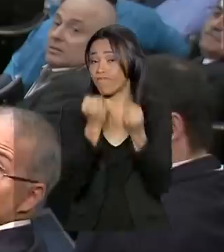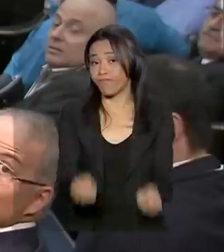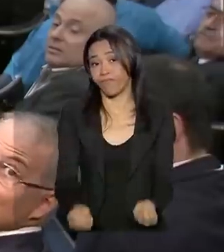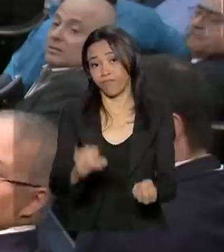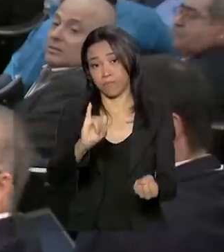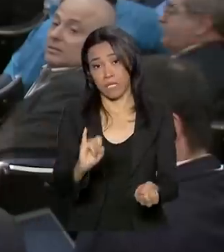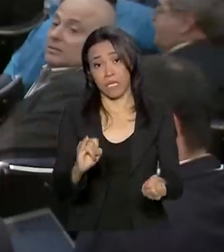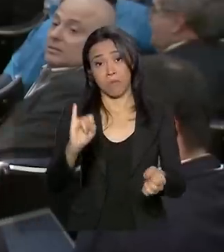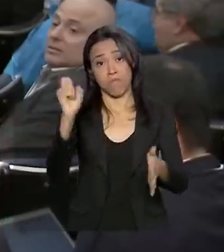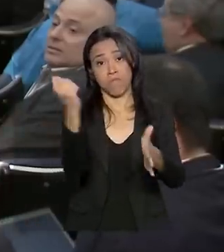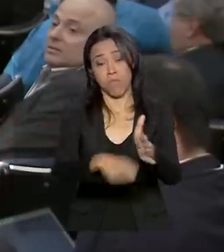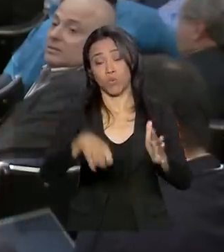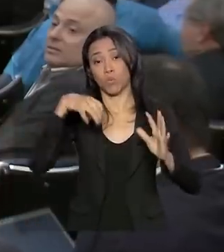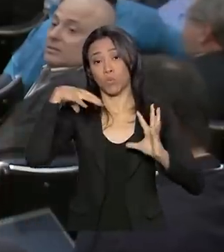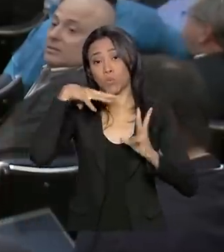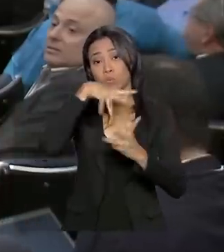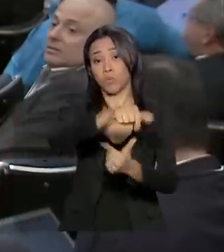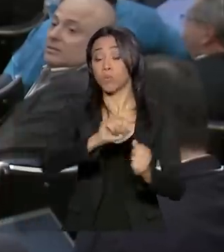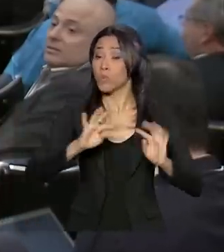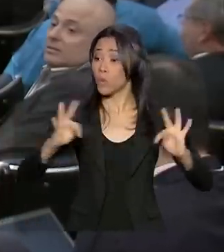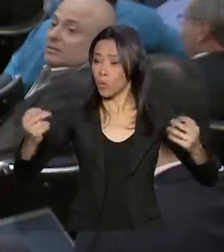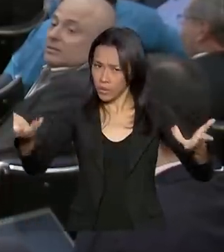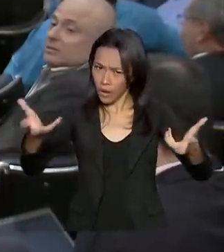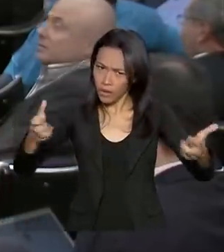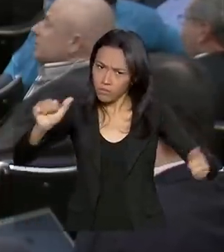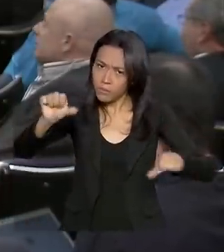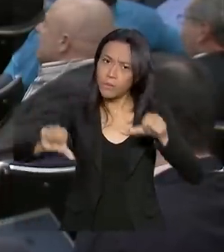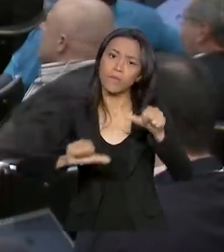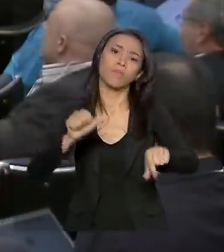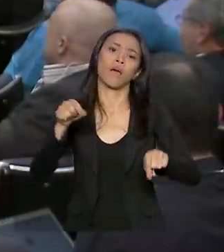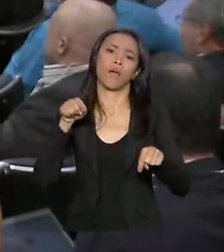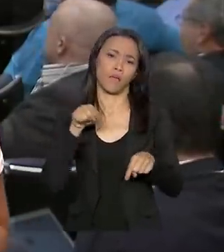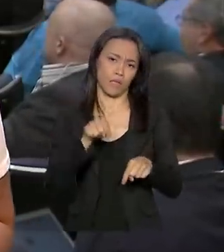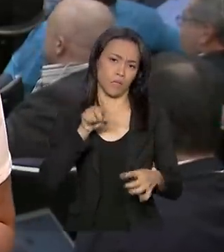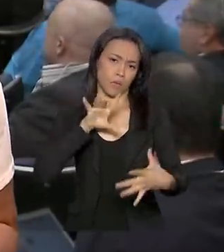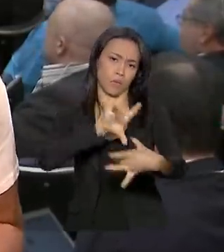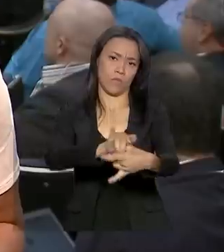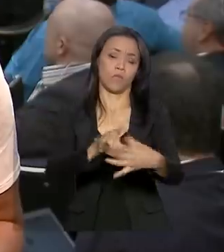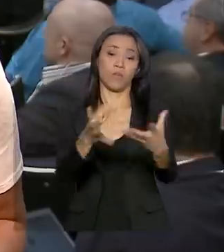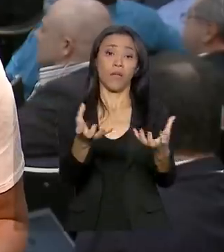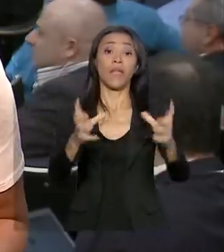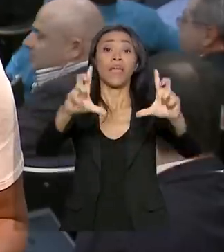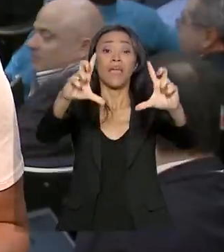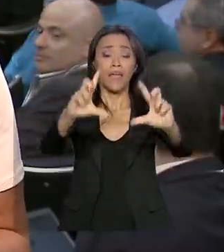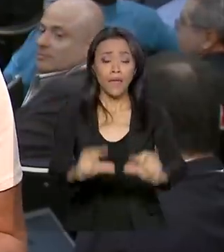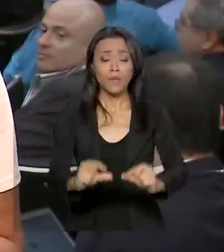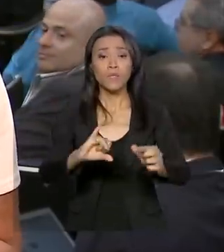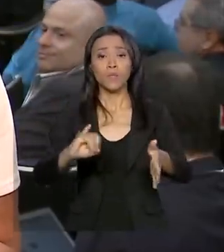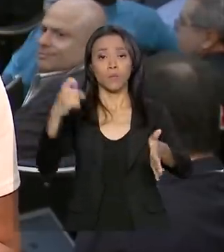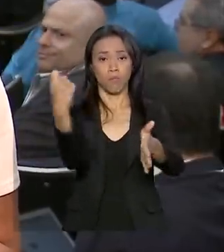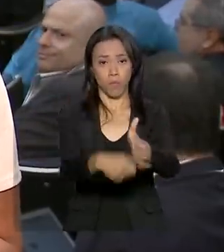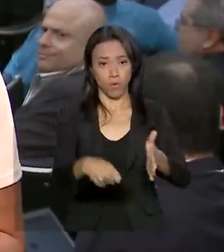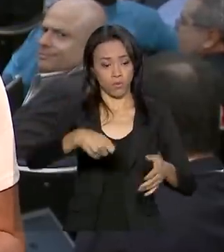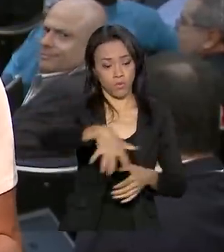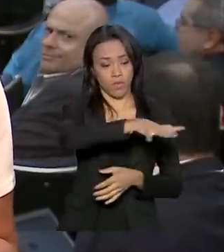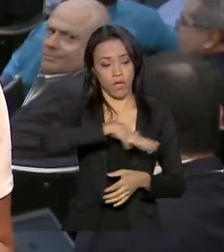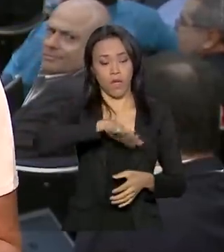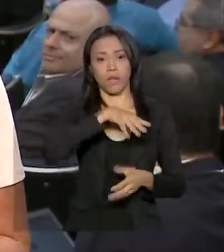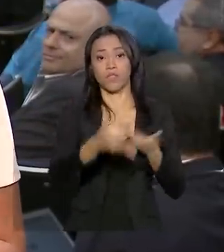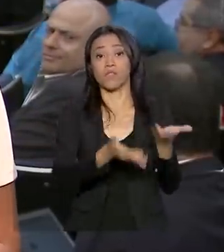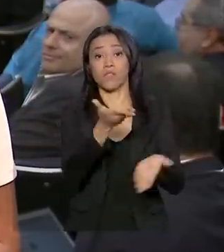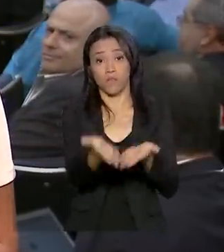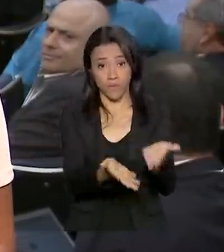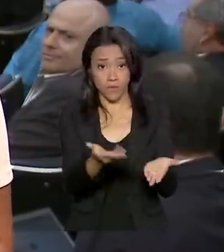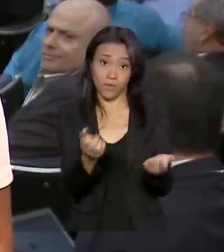e todos aqui querem mudar esse cenário. Ou seja, eles querem reduzir a carga tributária no setor de serviços em